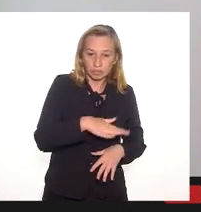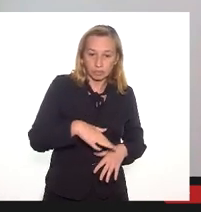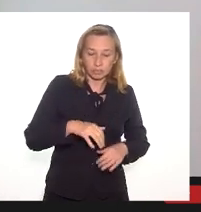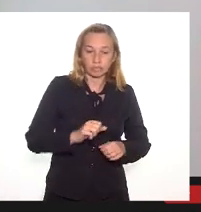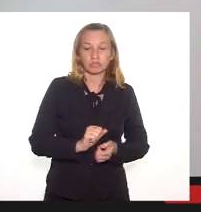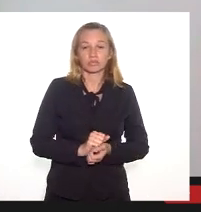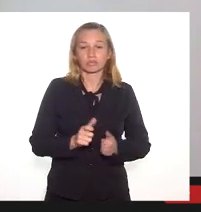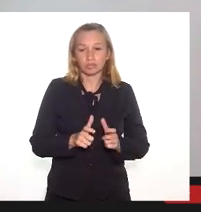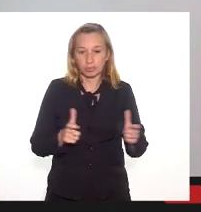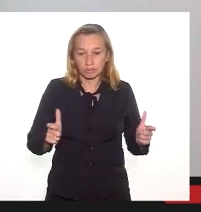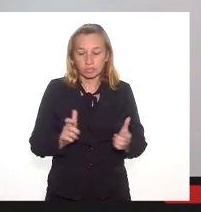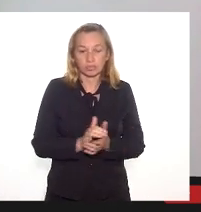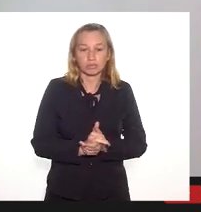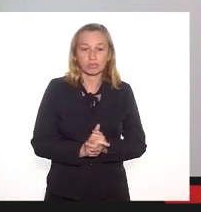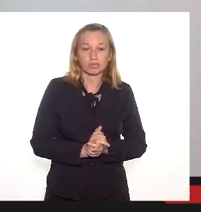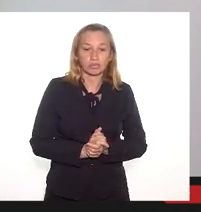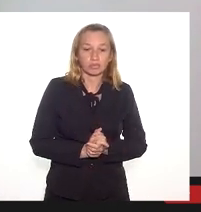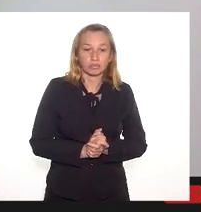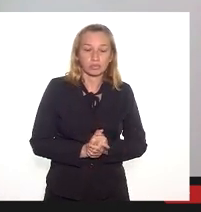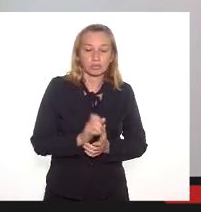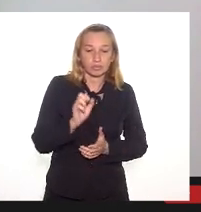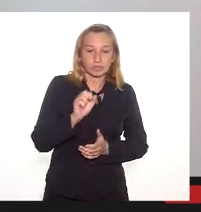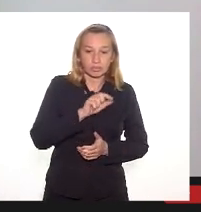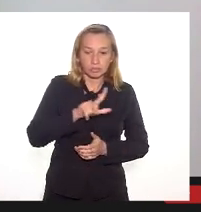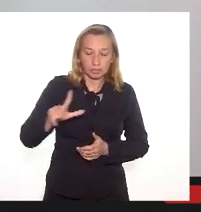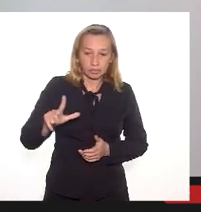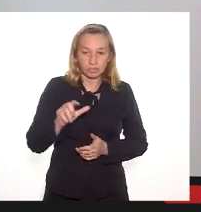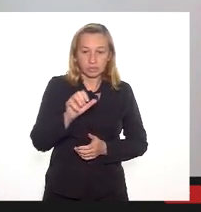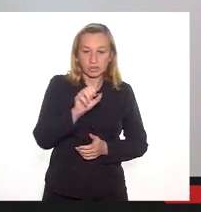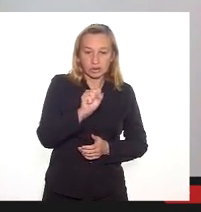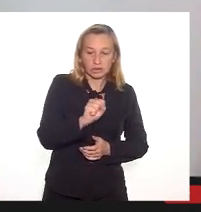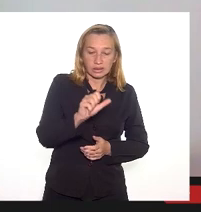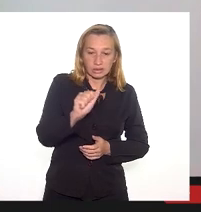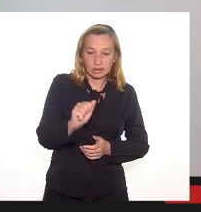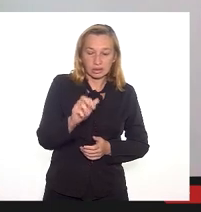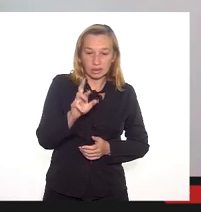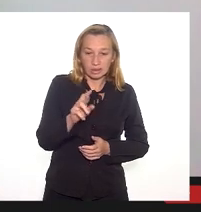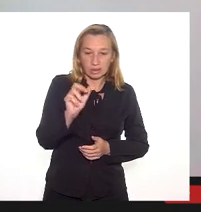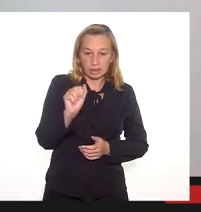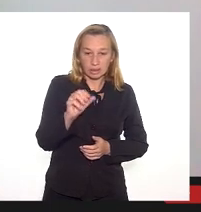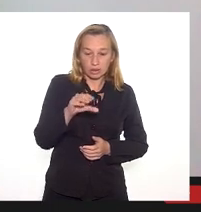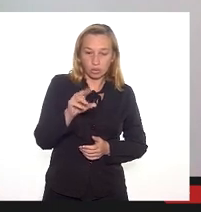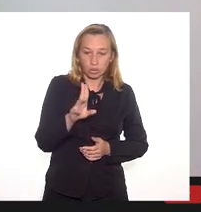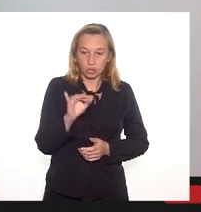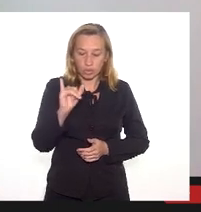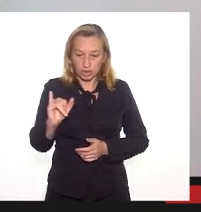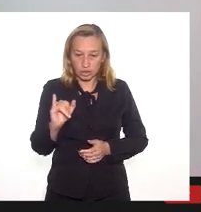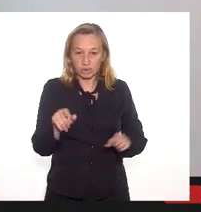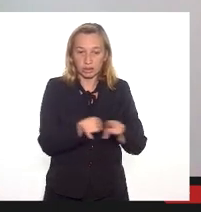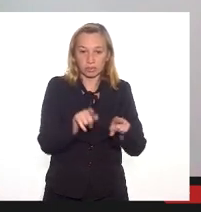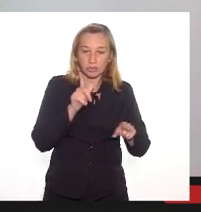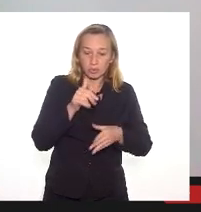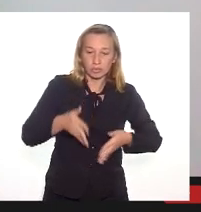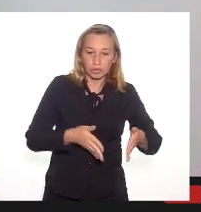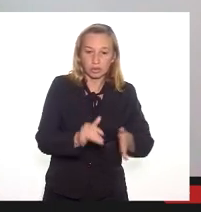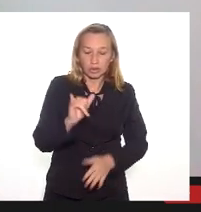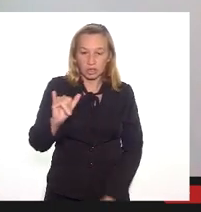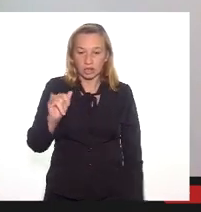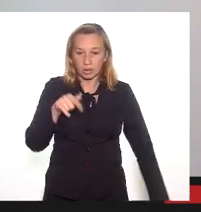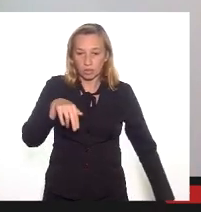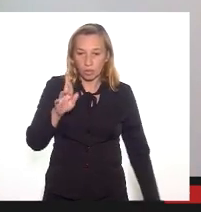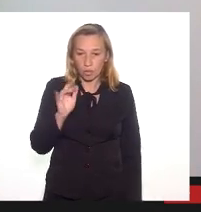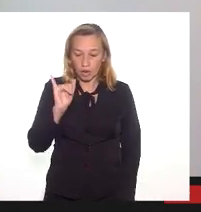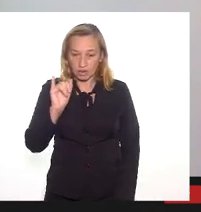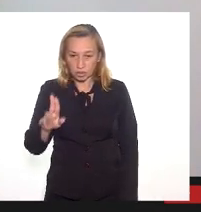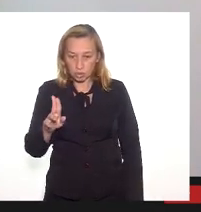aluvial, devido à existência do canal de Sarapuí, e do, e do rio Iguaçu. Esses rios,